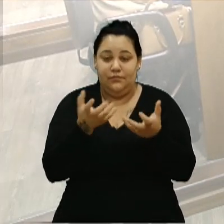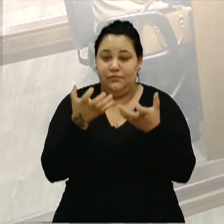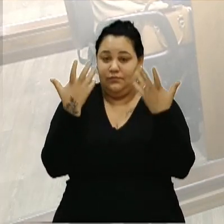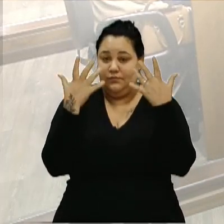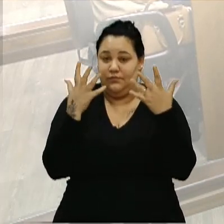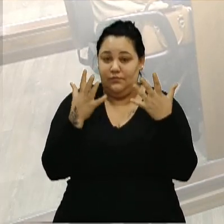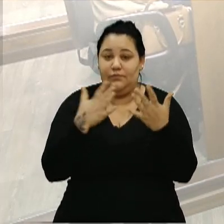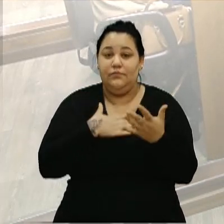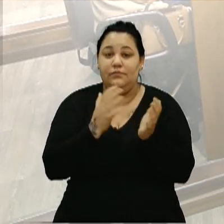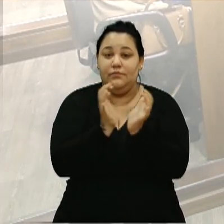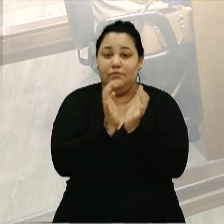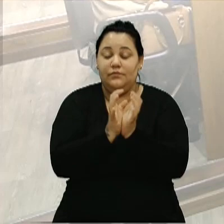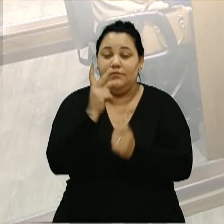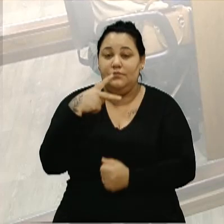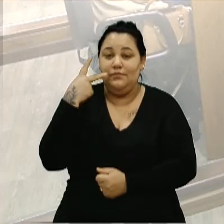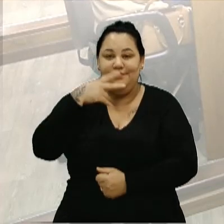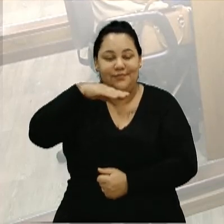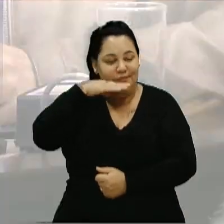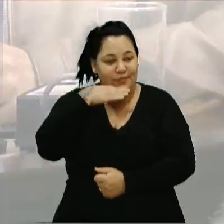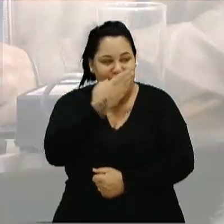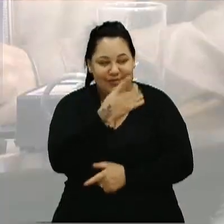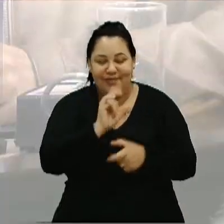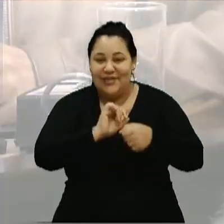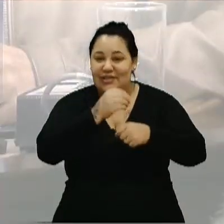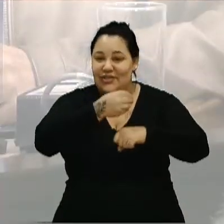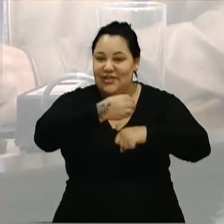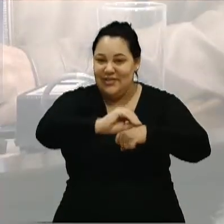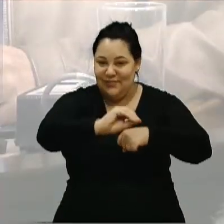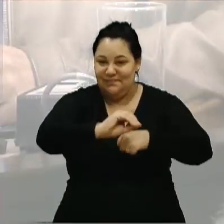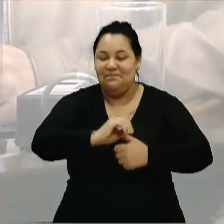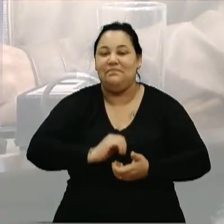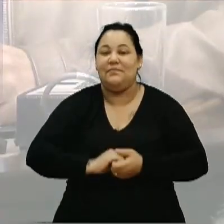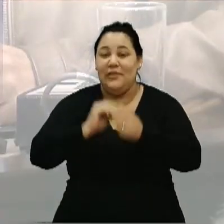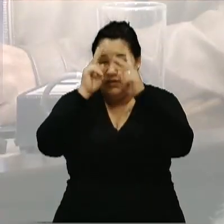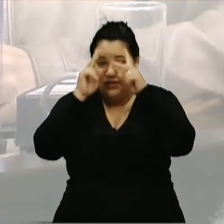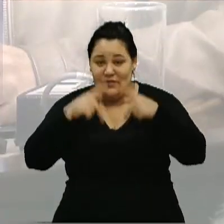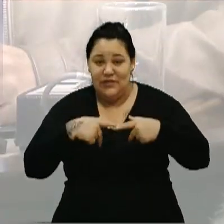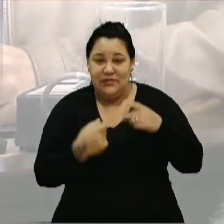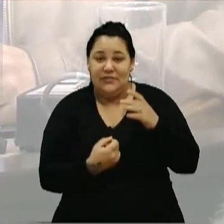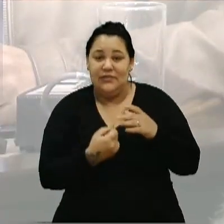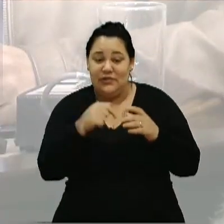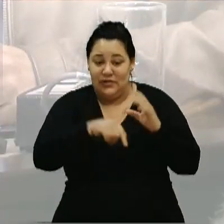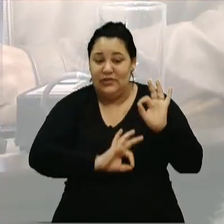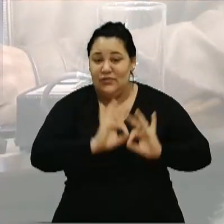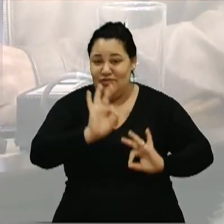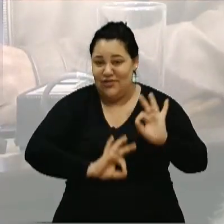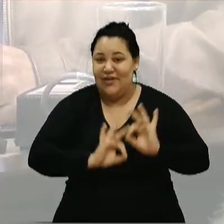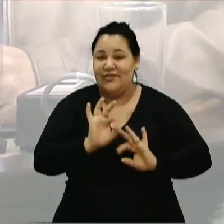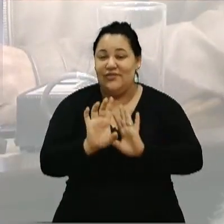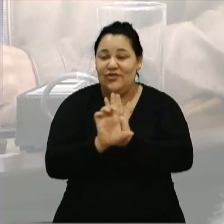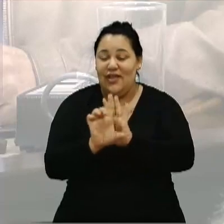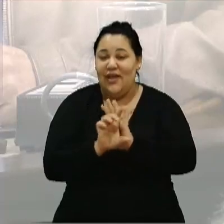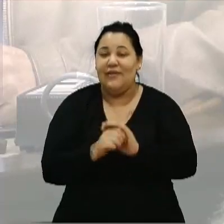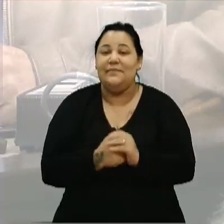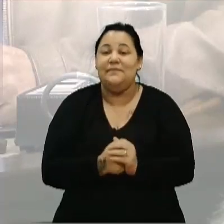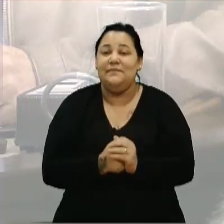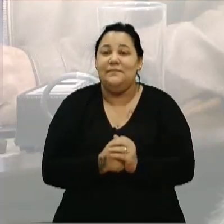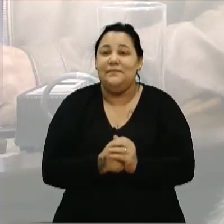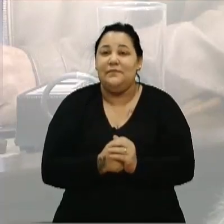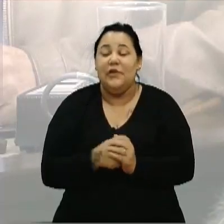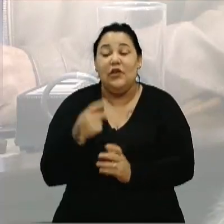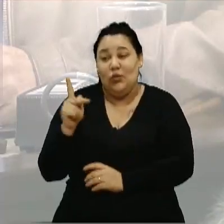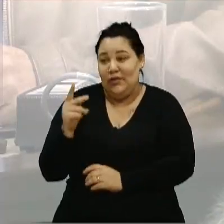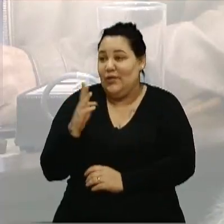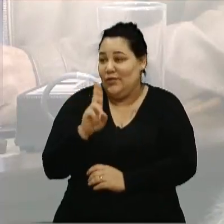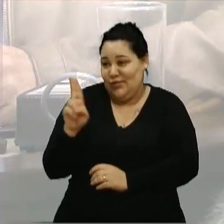colega, vereador Bortola, pela proposição deste projeto de lei. E, em teu nome, Bortola,